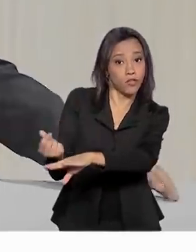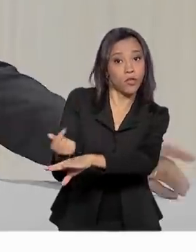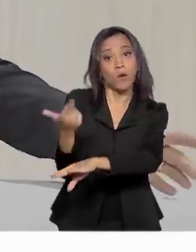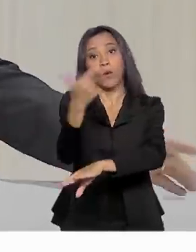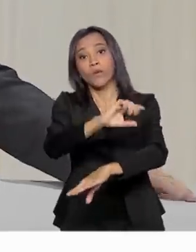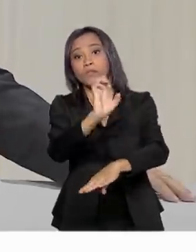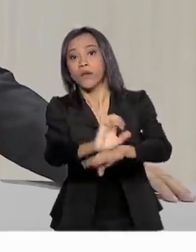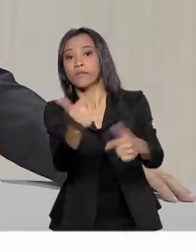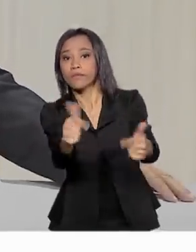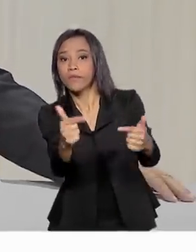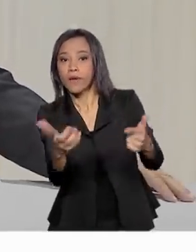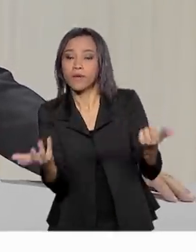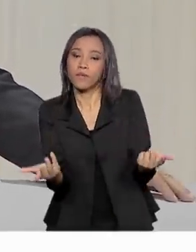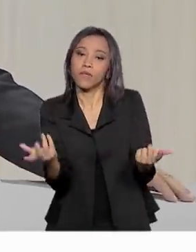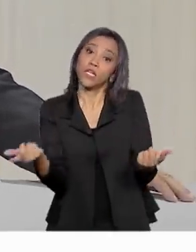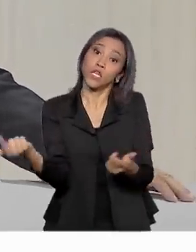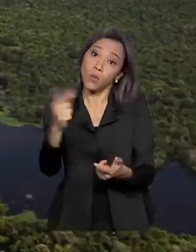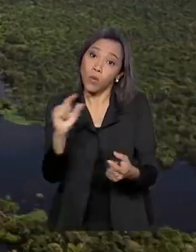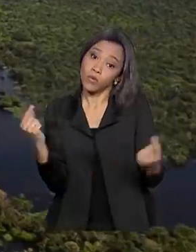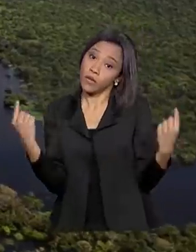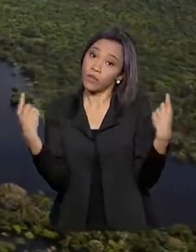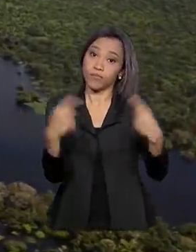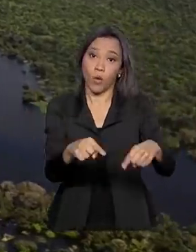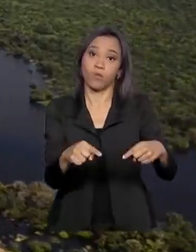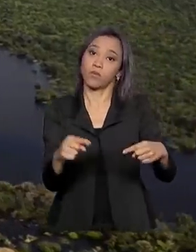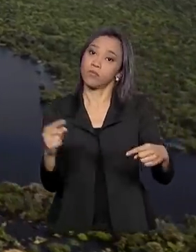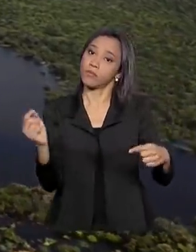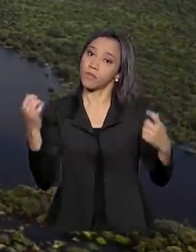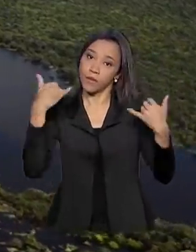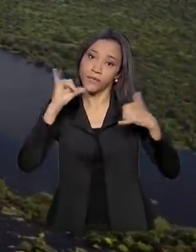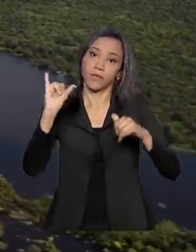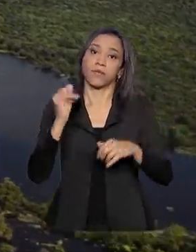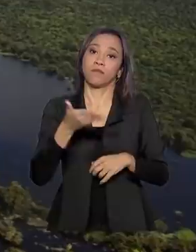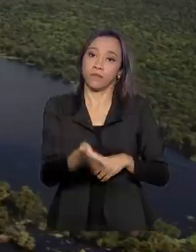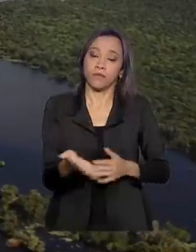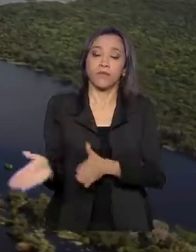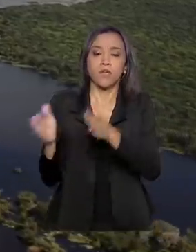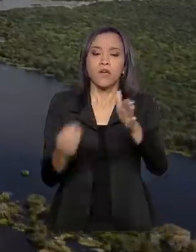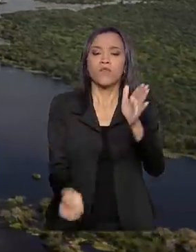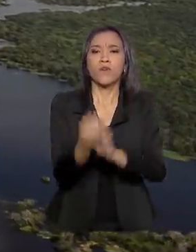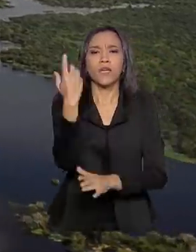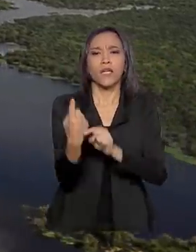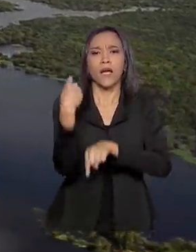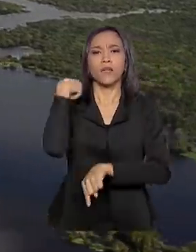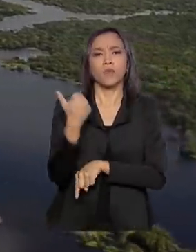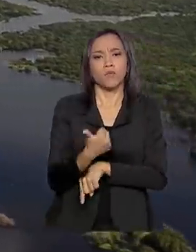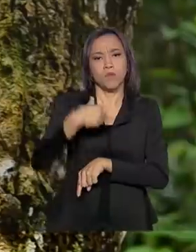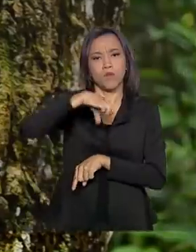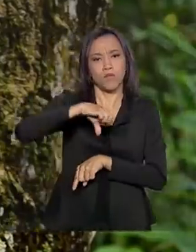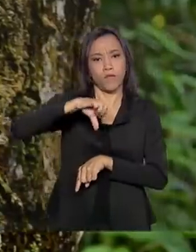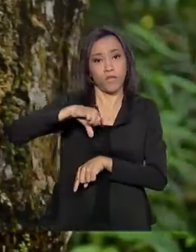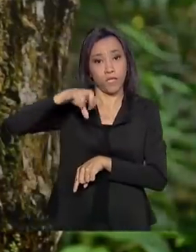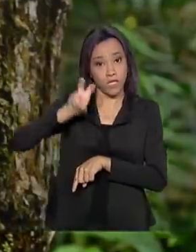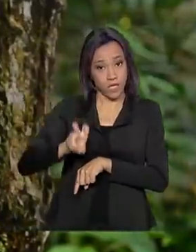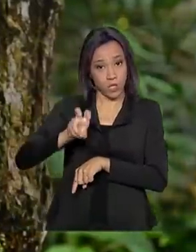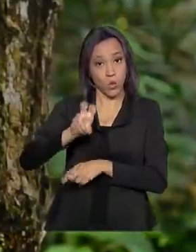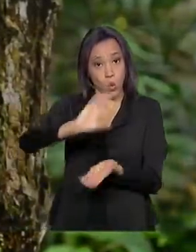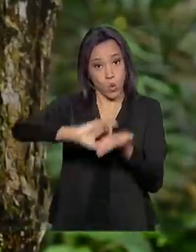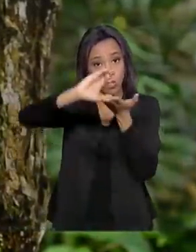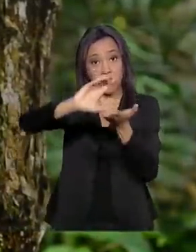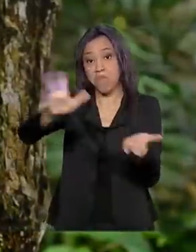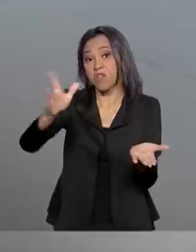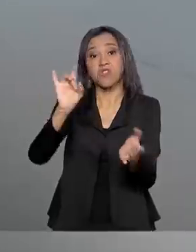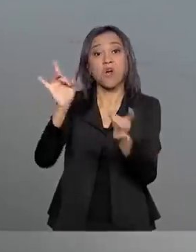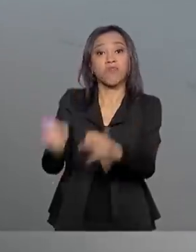tem. E a segunda coisa é a repressão. O Conselho Nacional da Amazônia foi criado em 1995, mas não tinha saído do